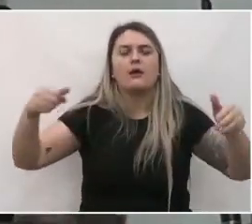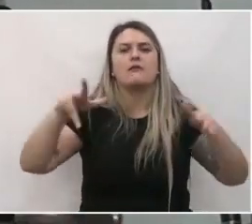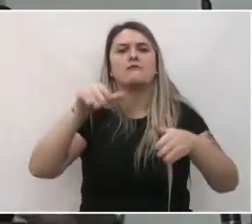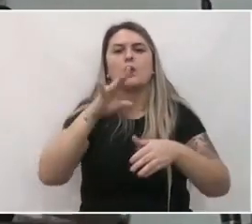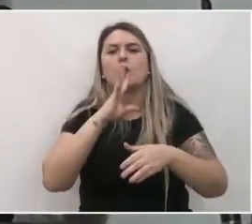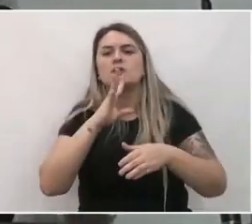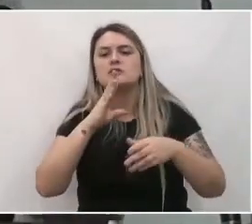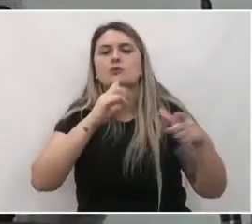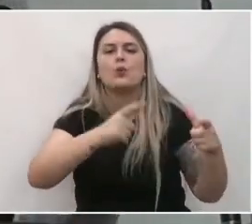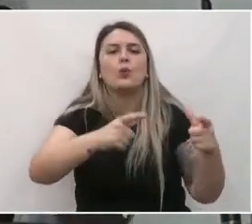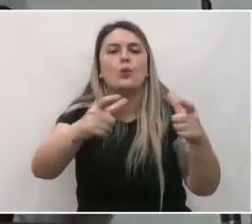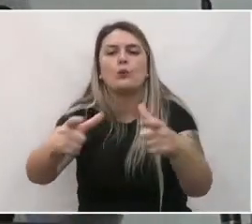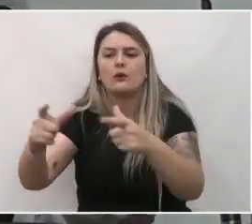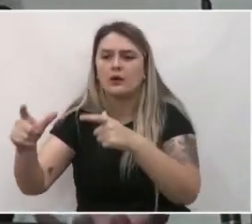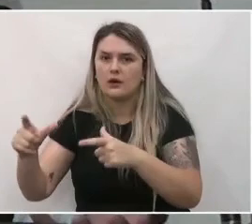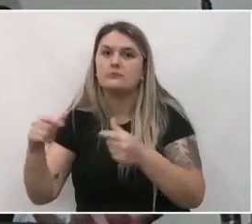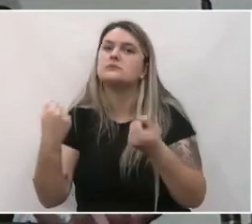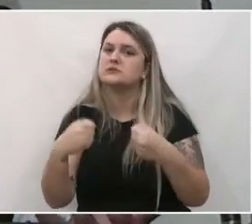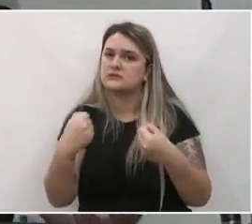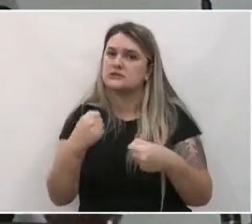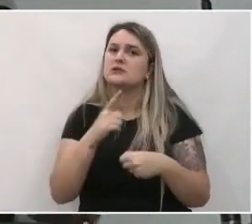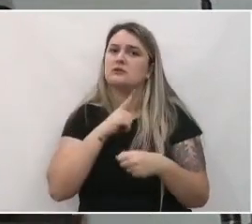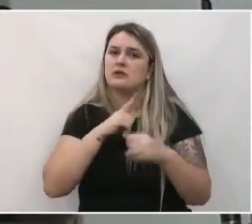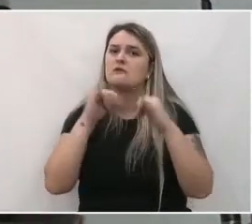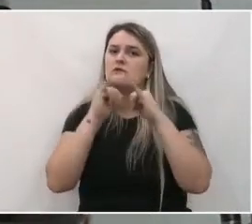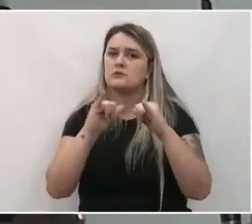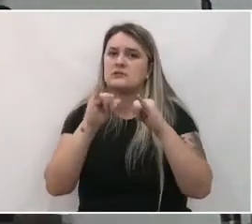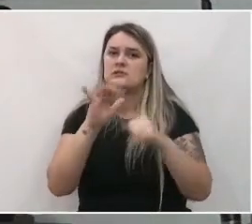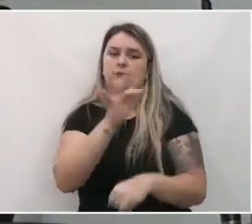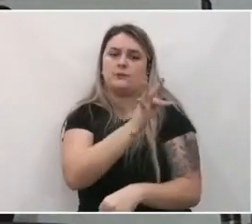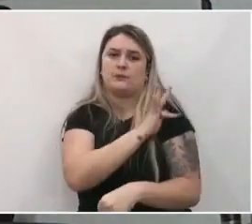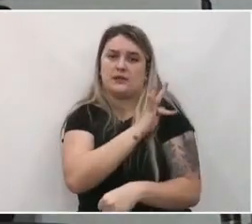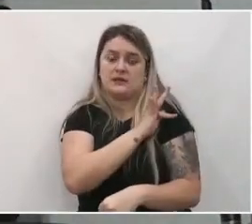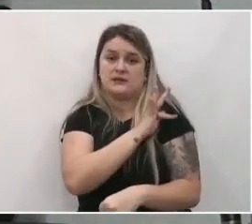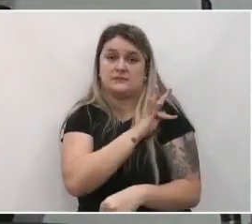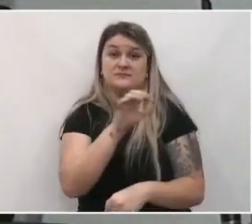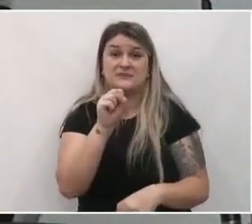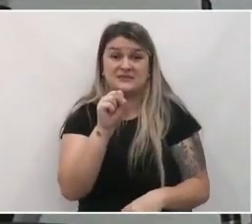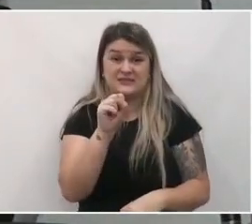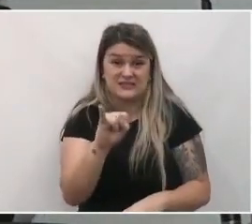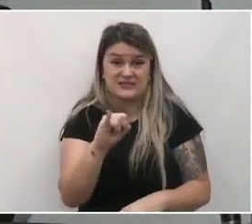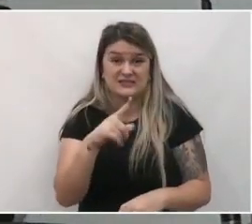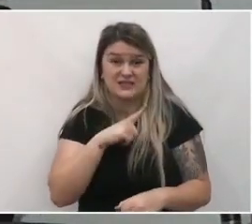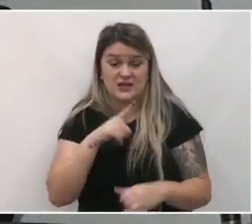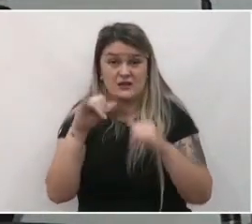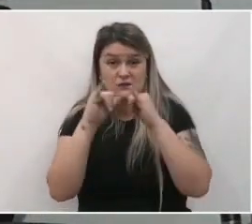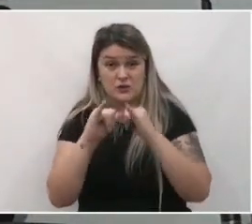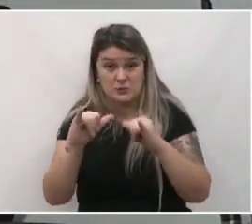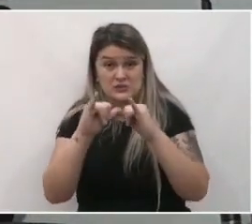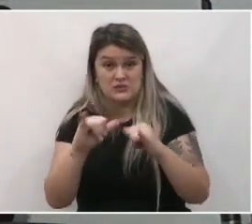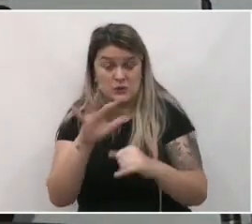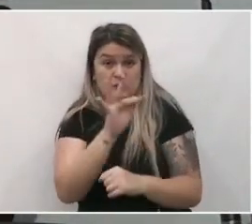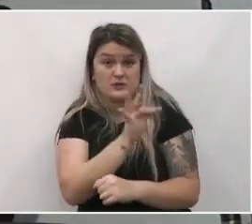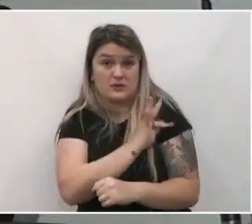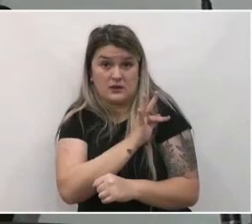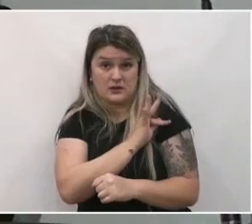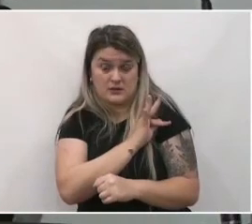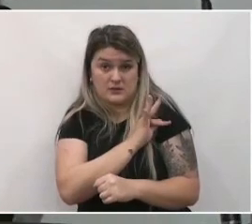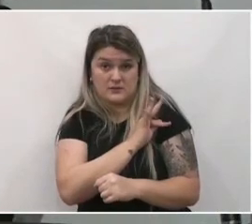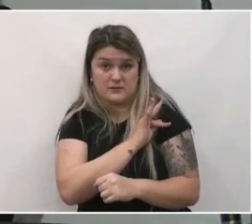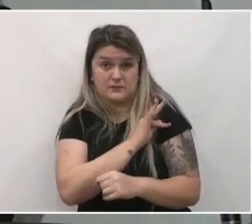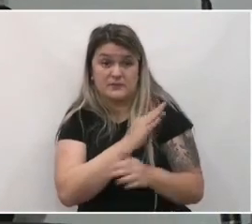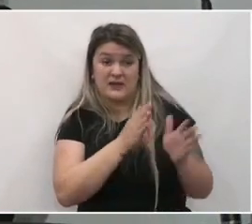logicamente, que tem que haver as informações técnicas. se há uma informação técnica e a lei